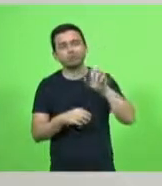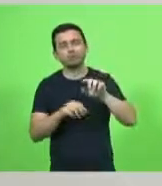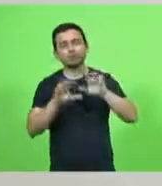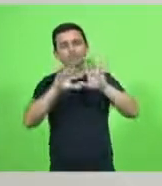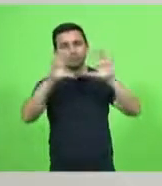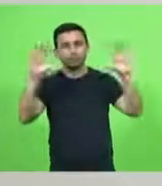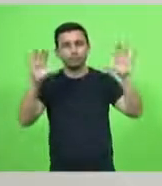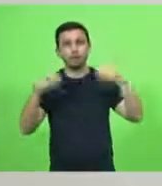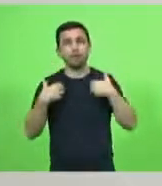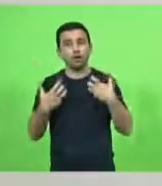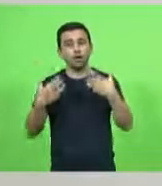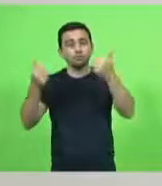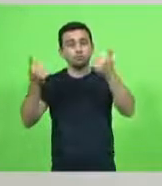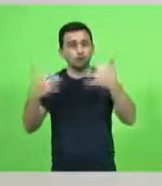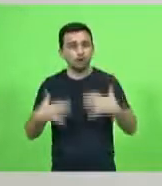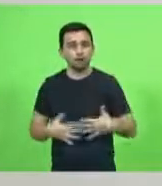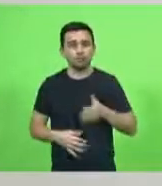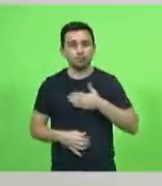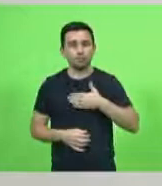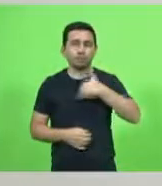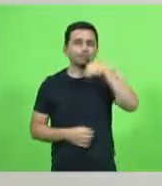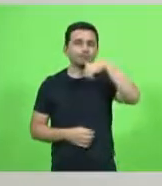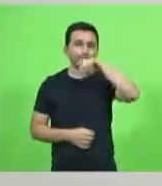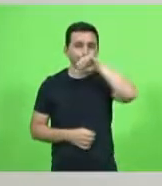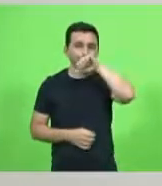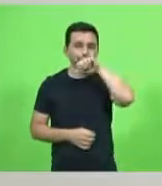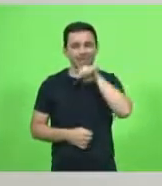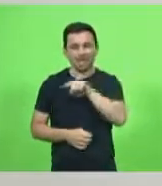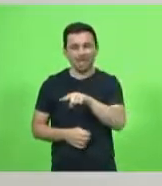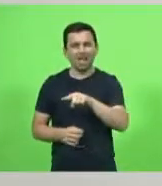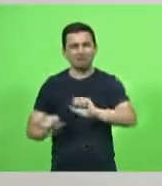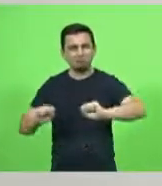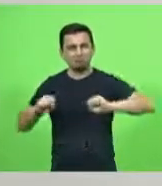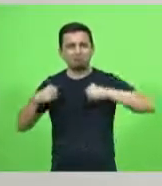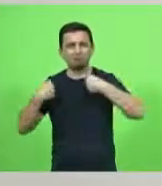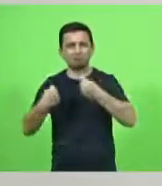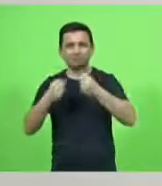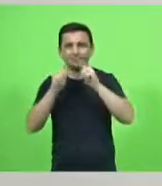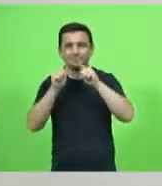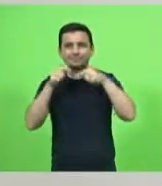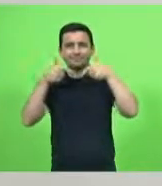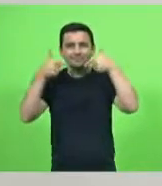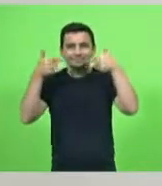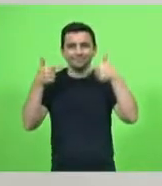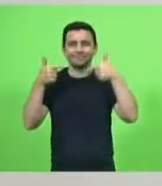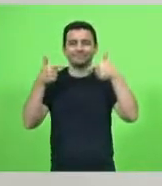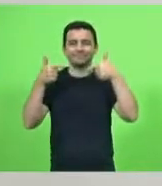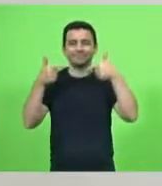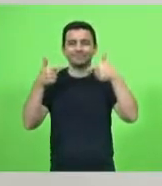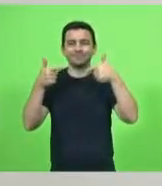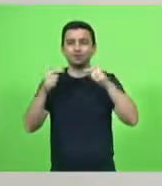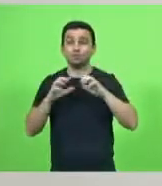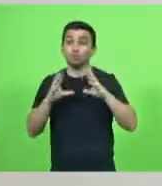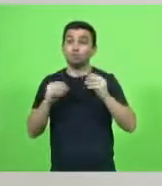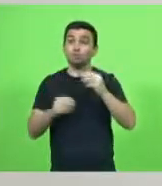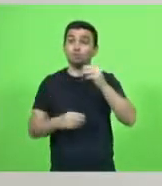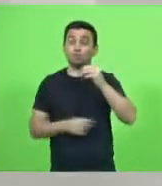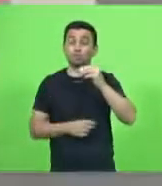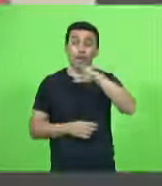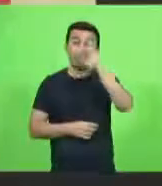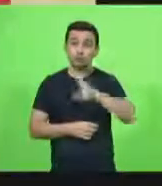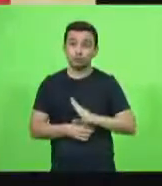de mamãe, essa mulher guerreira, com esse sorriso encantador, que o Brasil e o mundo